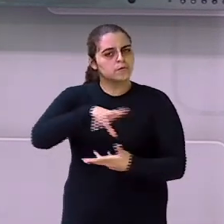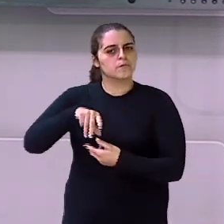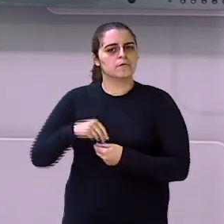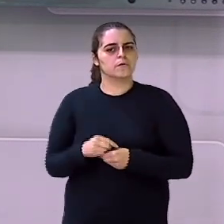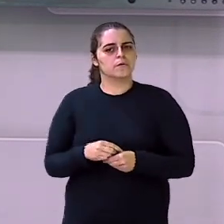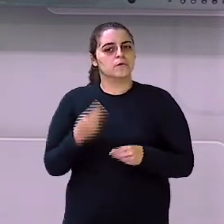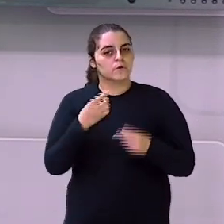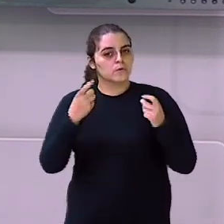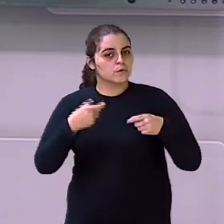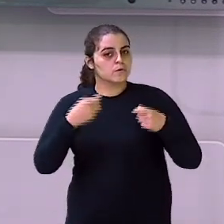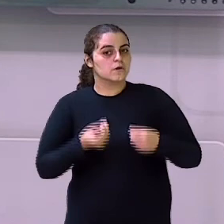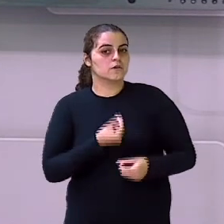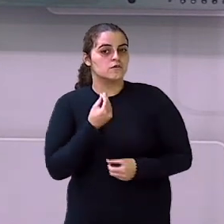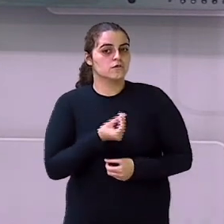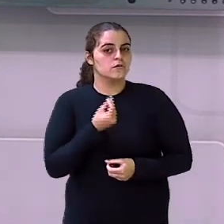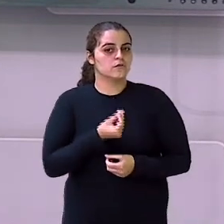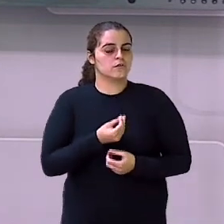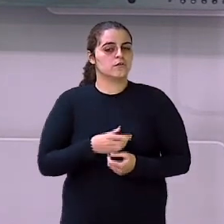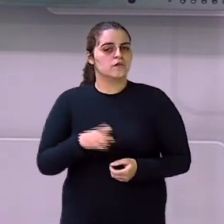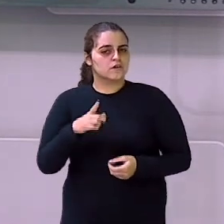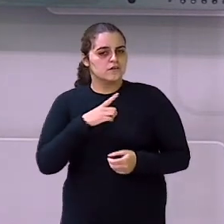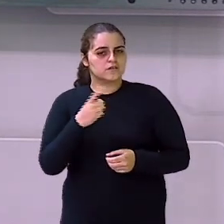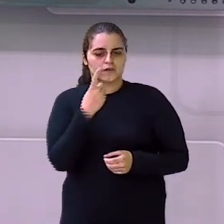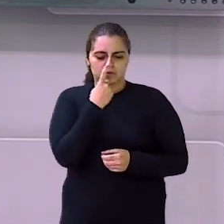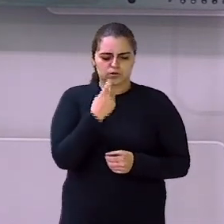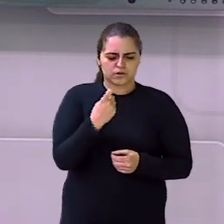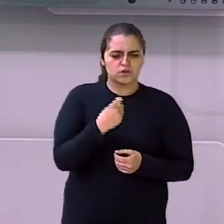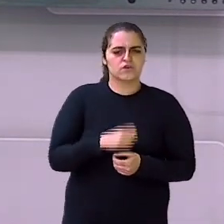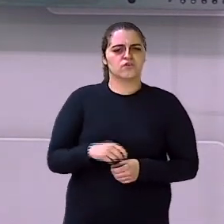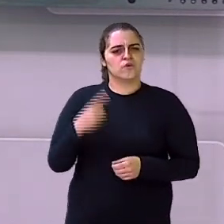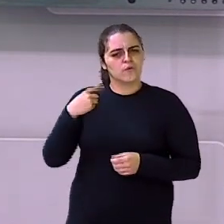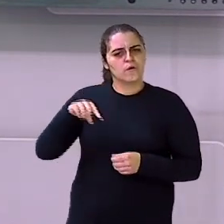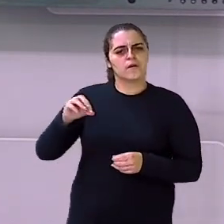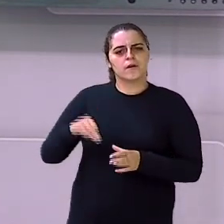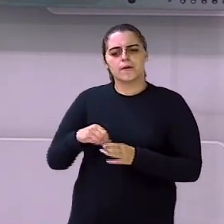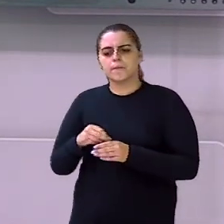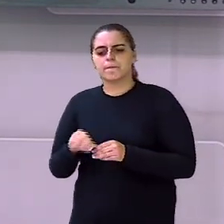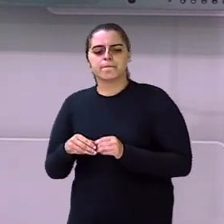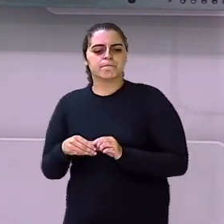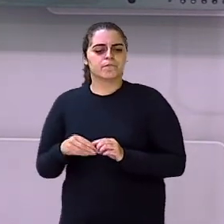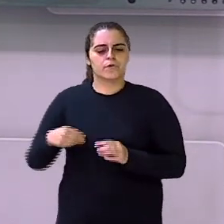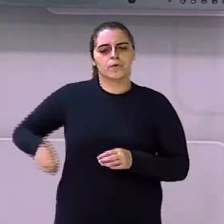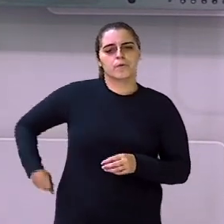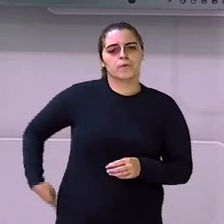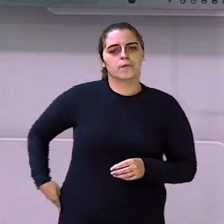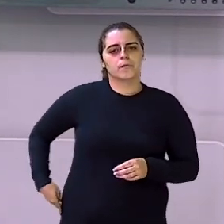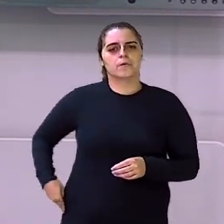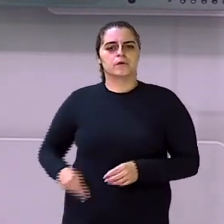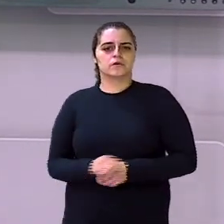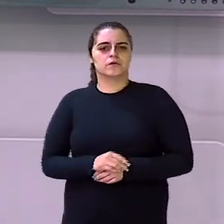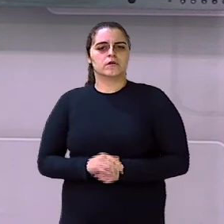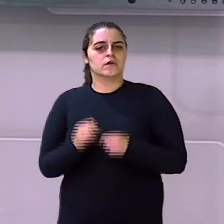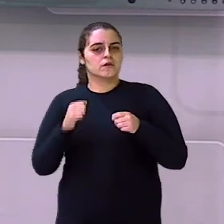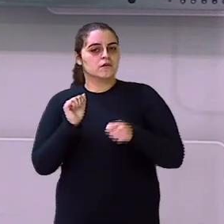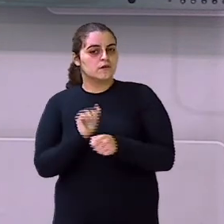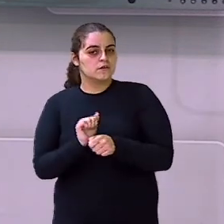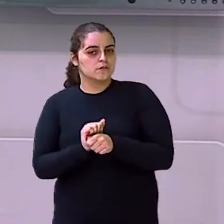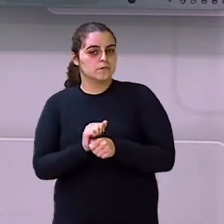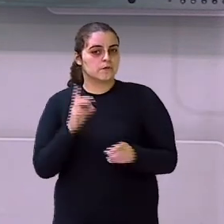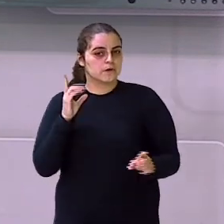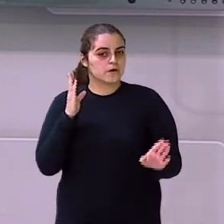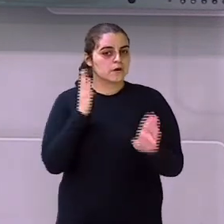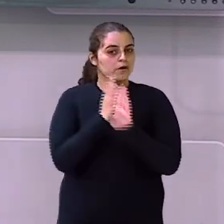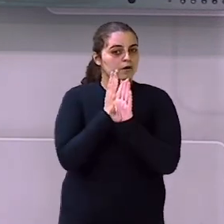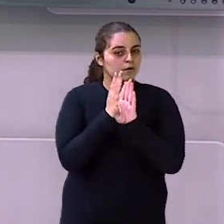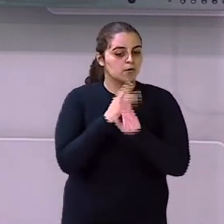Então a gente tem Que cuidar Se tem o lixo Joga no lixo Ah não tem nenhuma lixeira Guarda no bolso Quando você vê uma